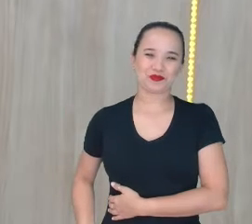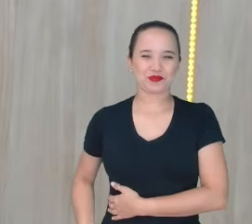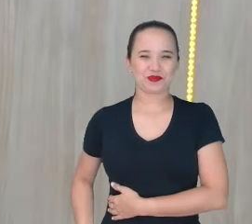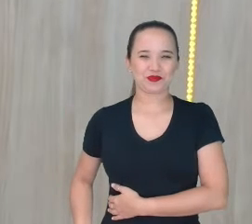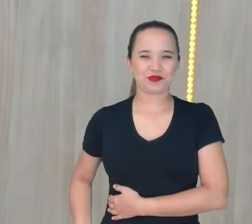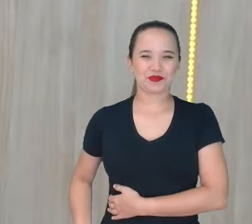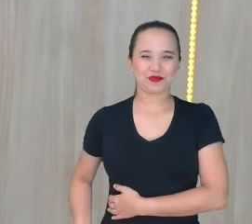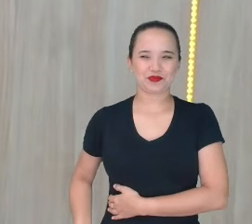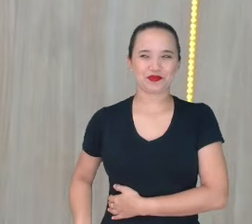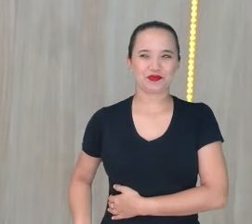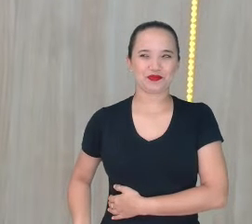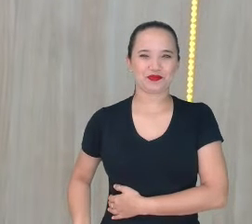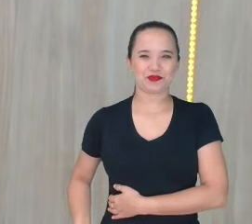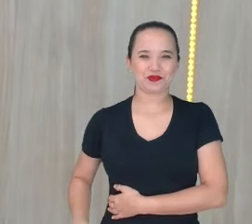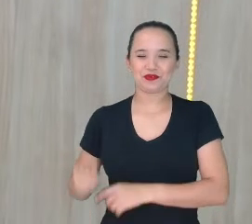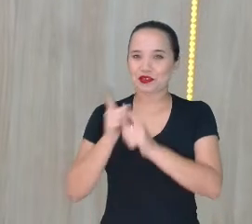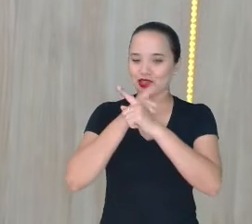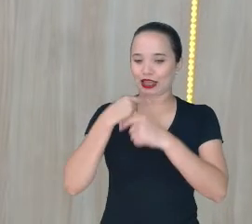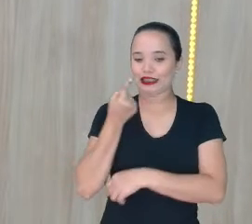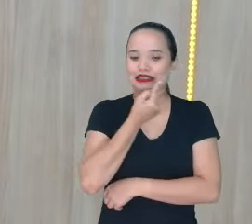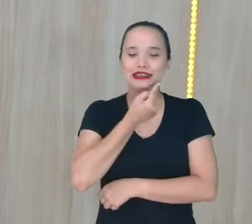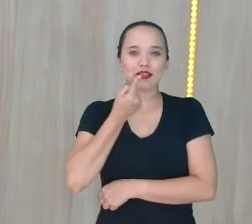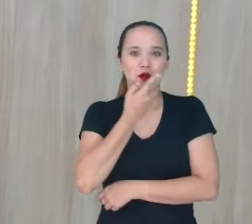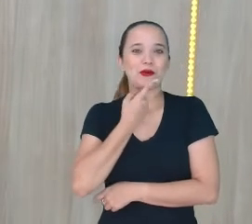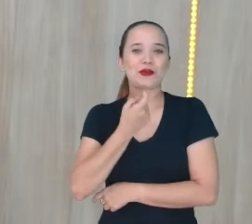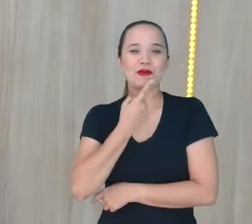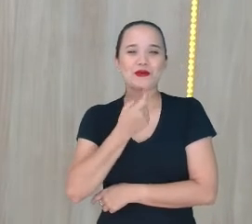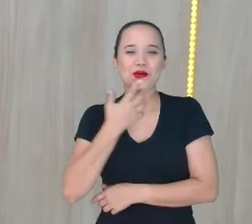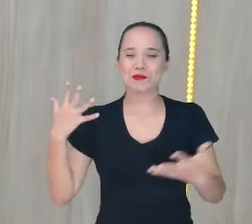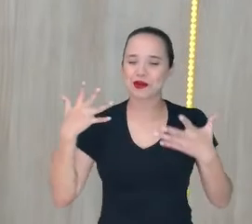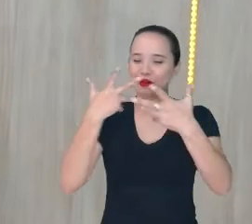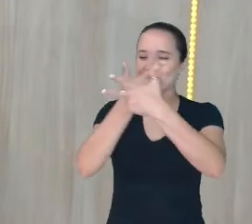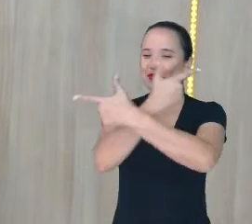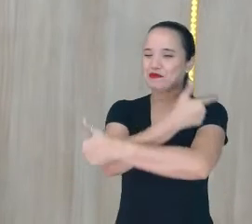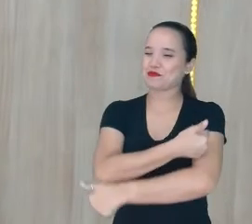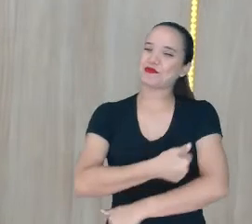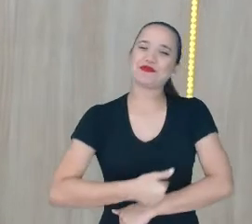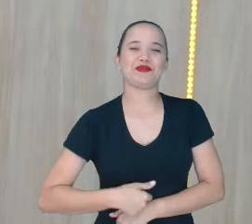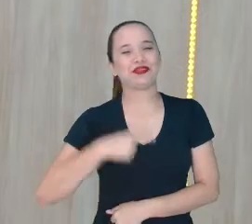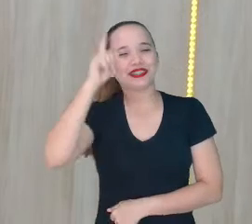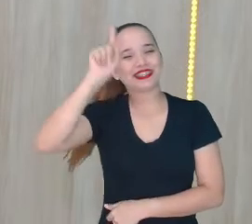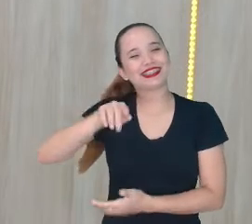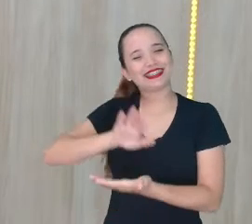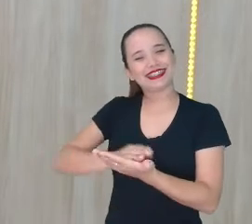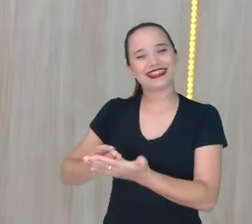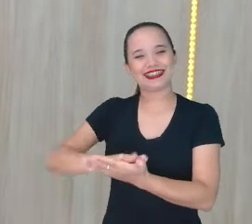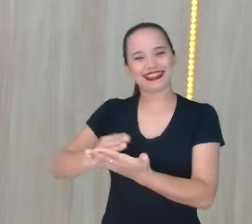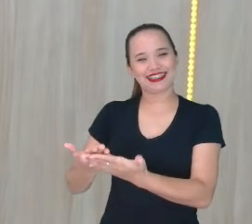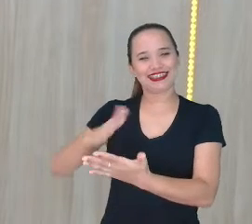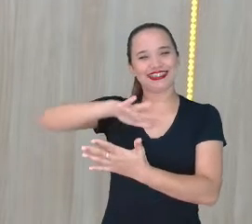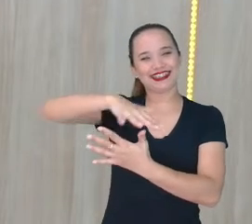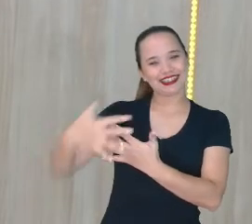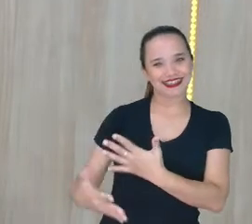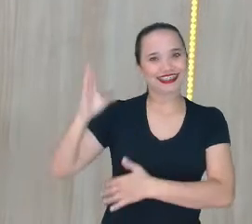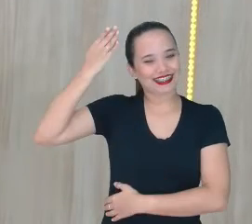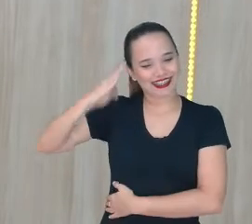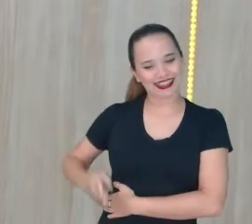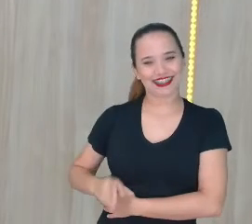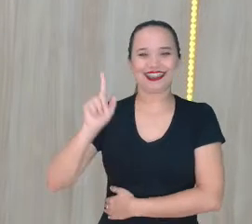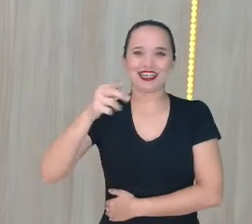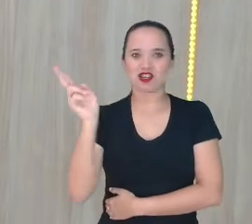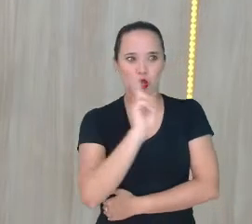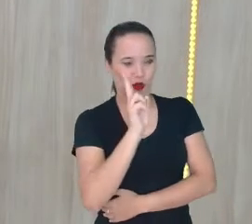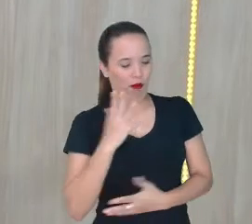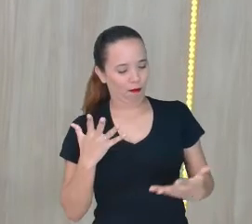Chega a estar com o batom vermelho né? Que coisa linda, maravilhosa, nossa queridíssima Brielle Baguette Até o nome é bonito